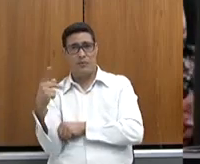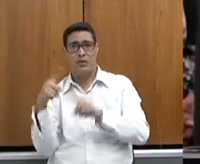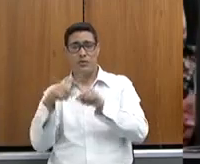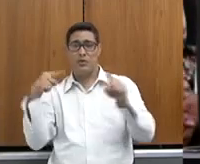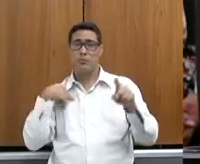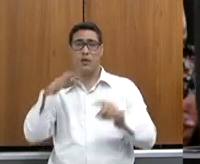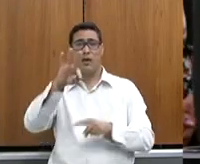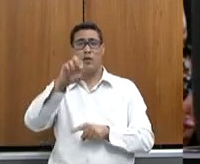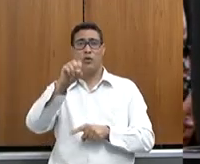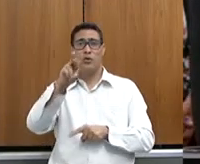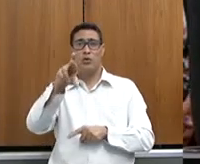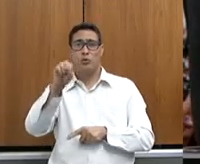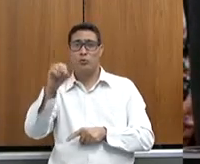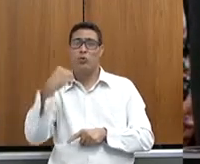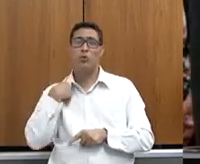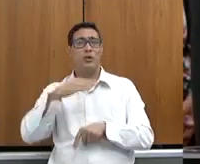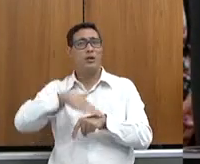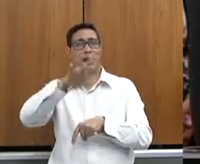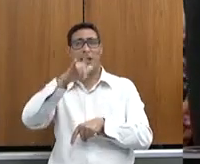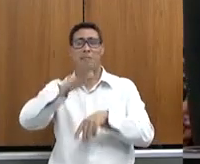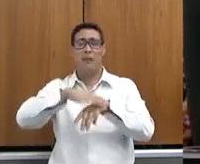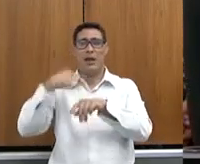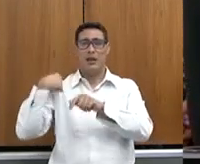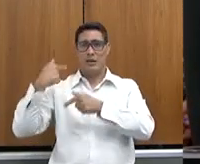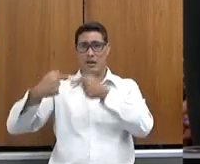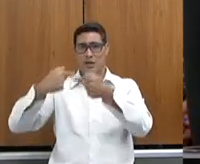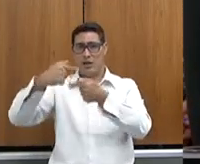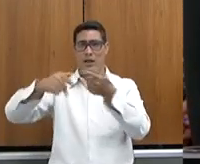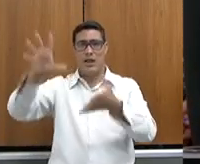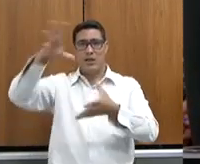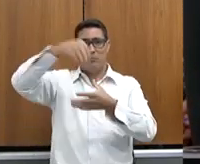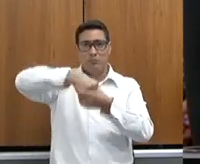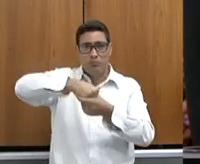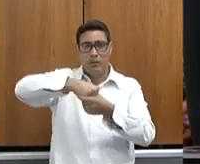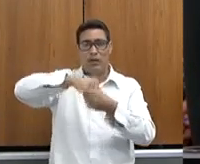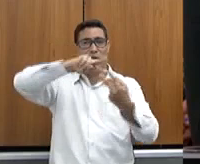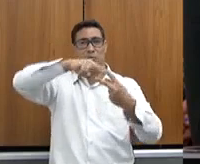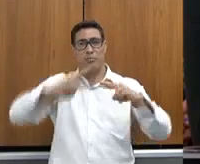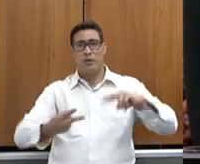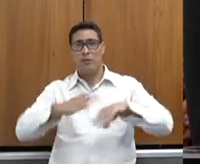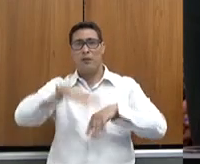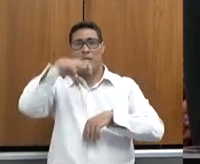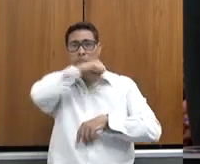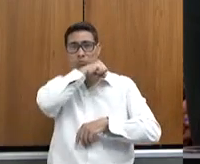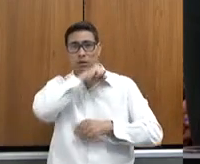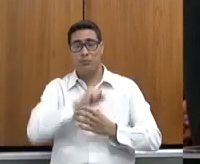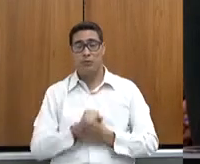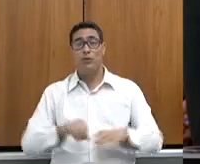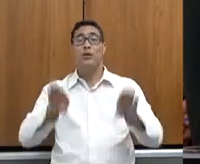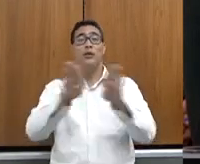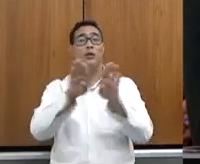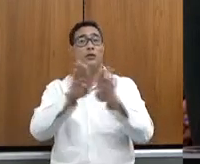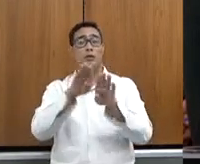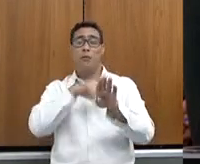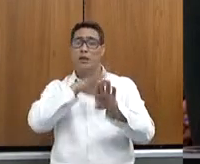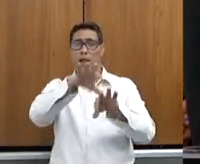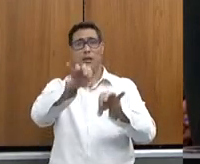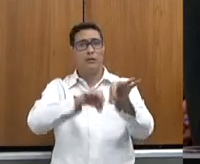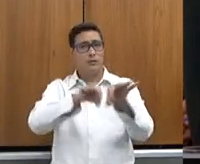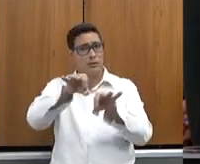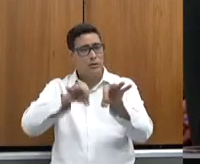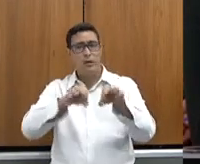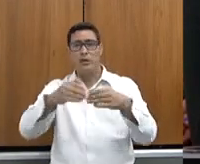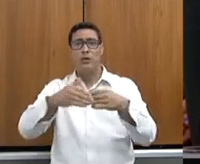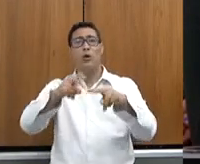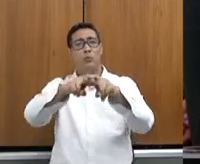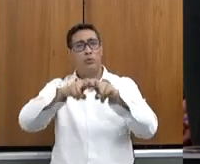muito mais a genética com muito mais rapidez, e isso já é provado. E esse programa, nós temos fomentado esse programa, infelizmente, com